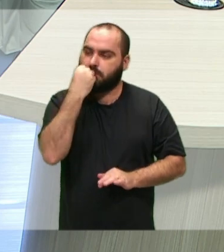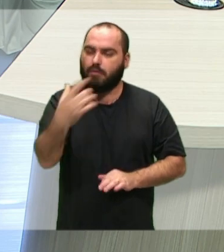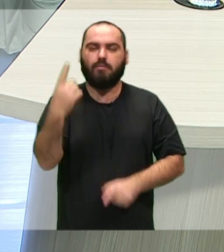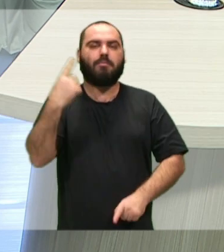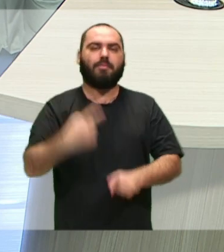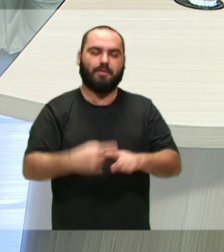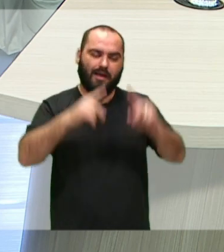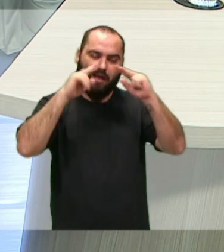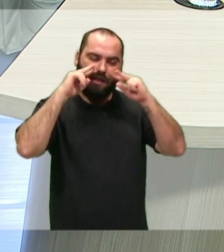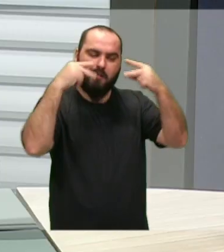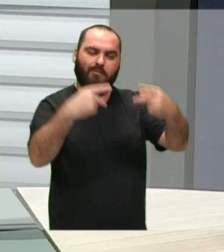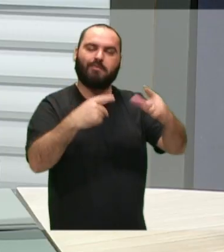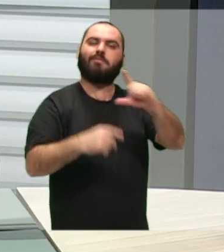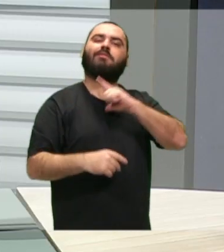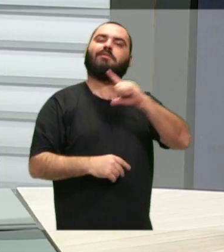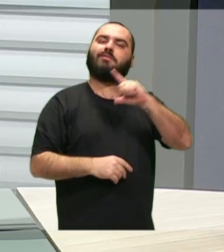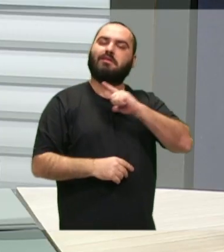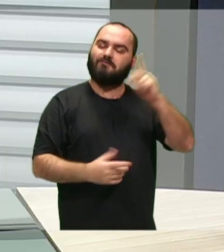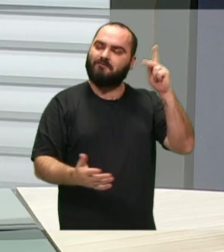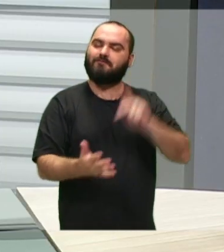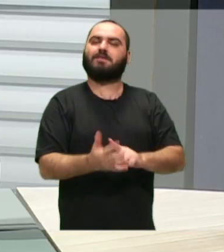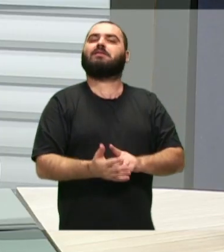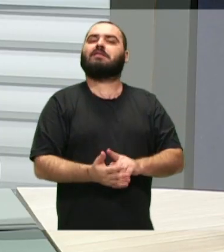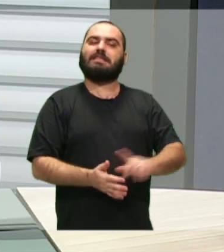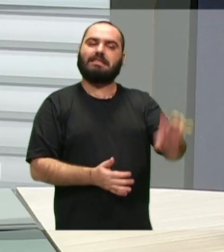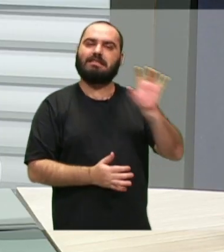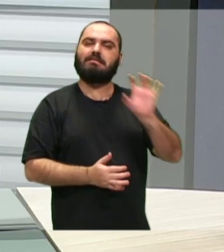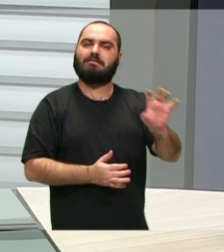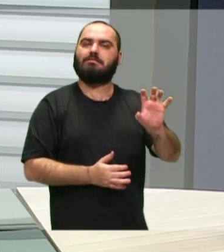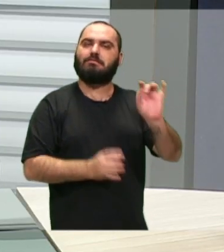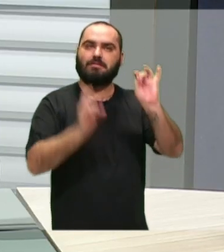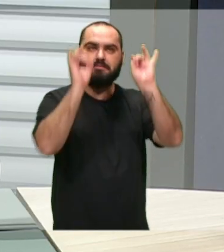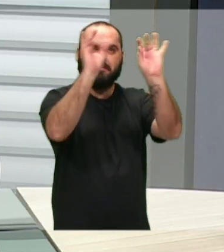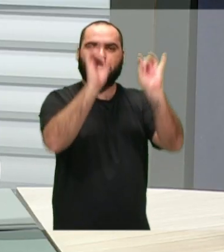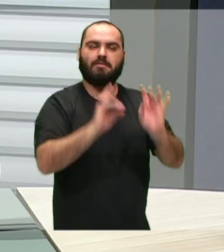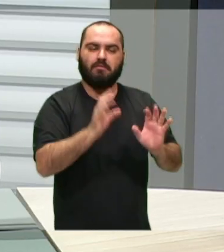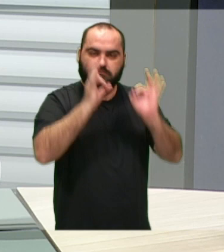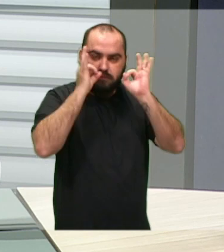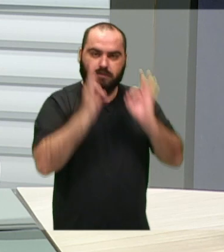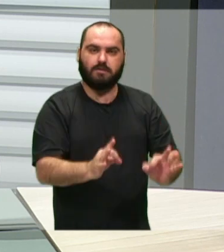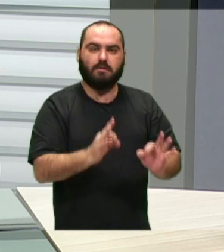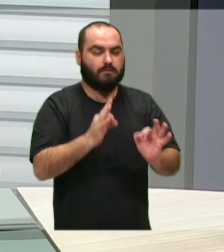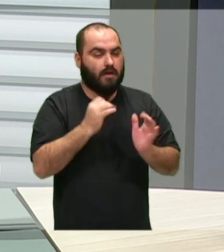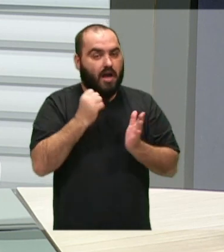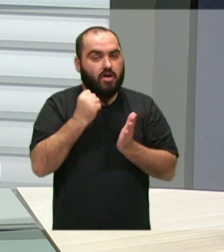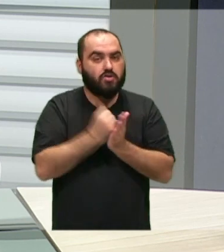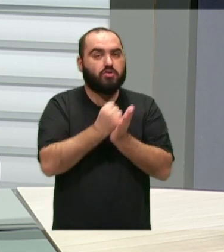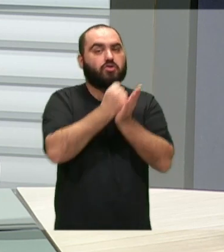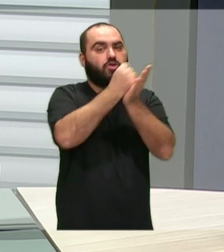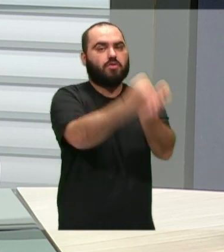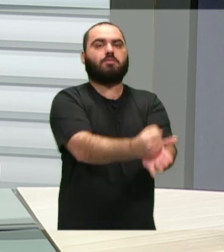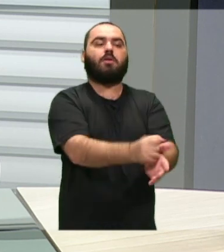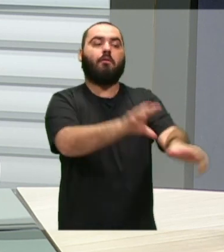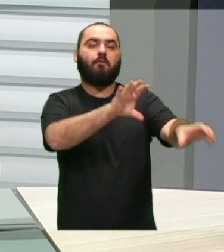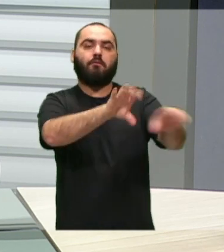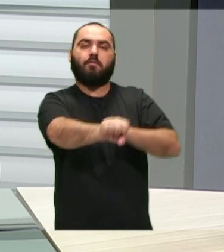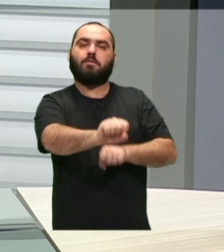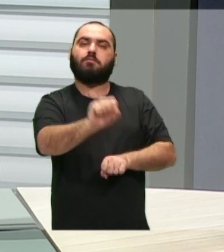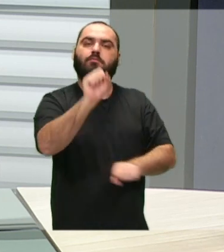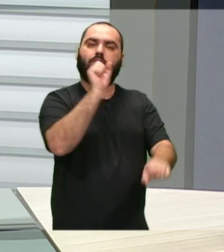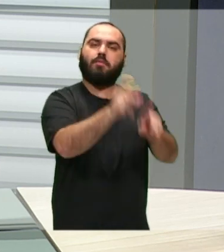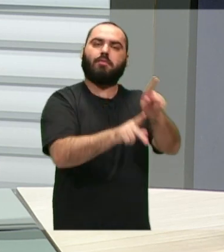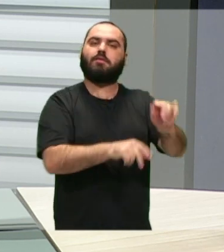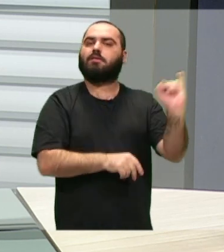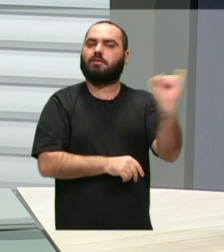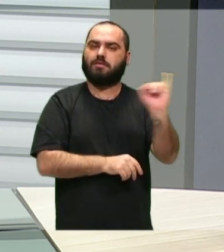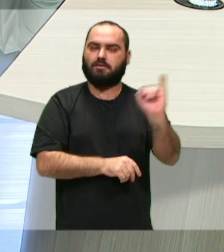trabalho na política vale a pena, porque esse é um legado que fica, e eu tenho certeza que vai contribuir muito para a formação dos itajaiense do